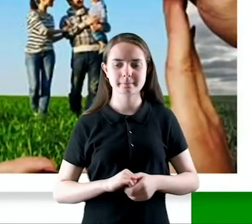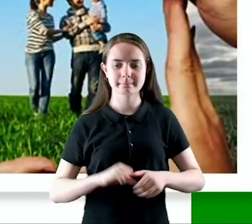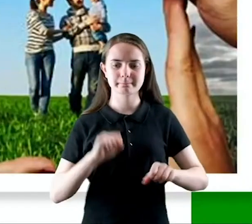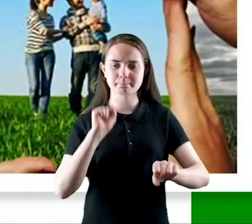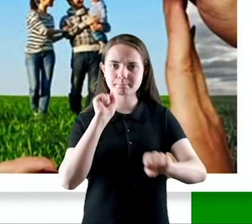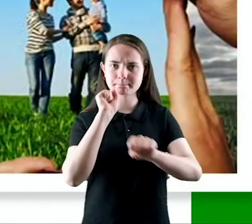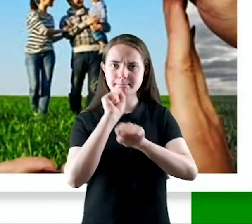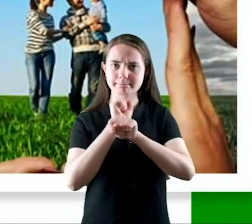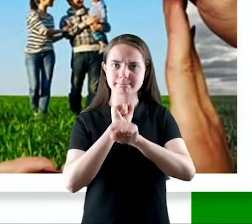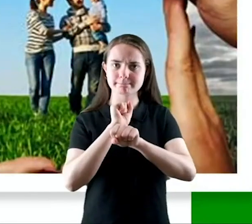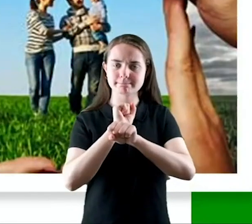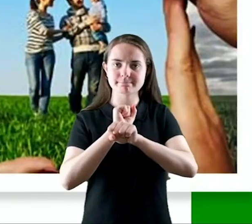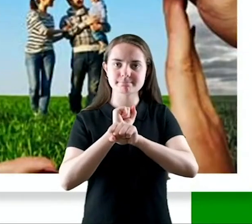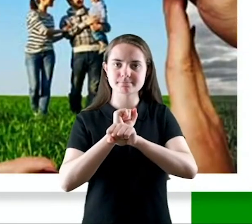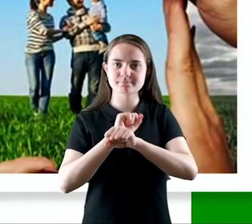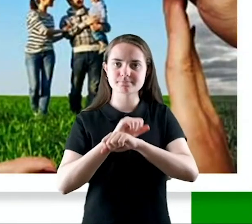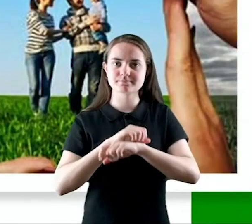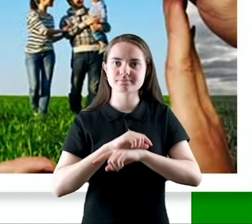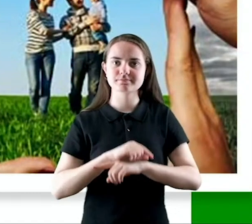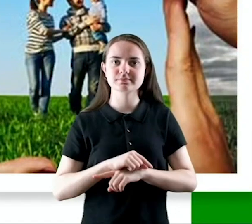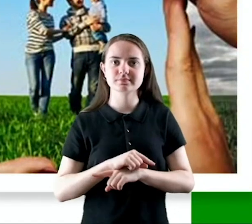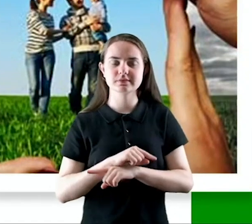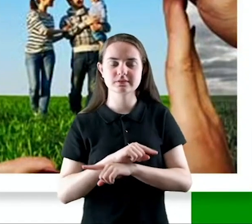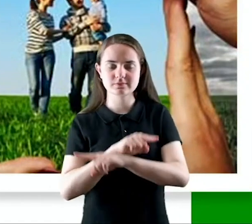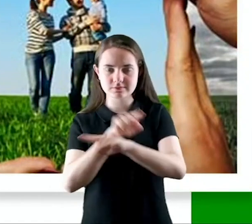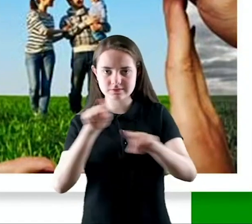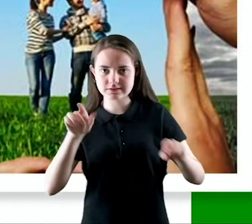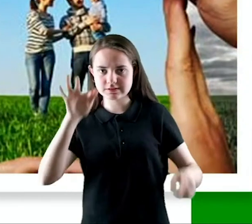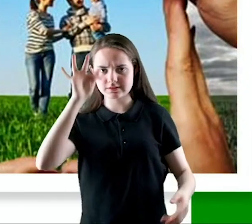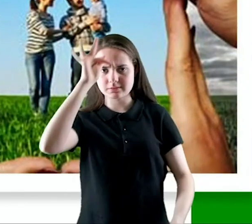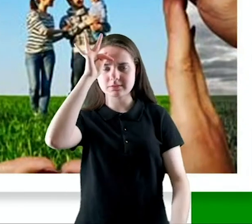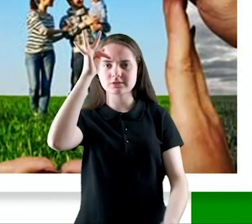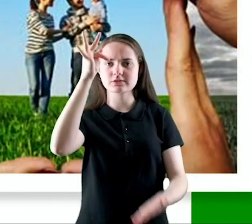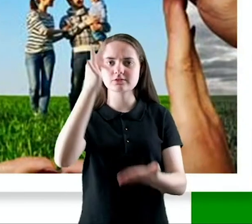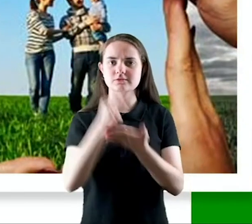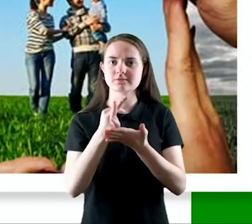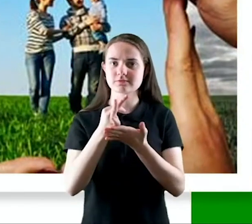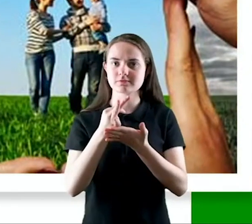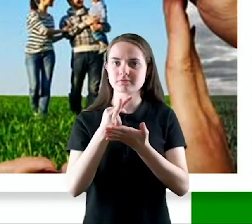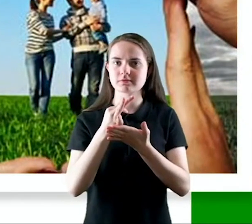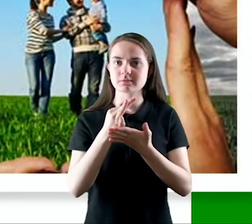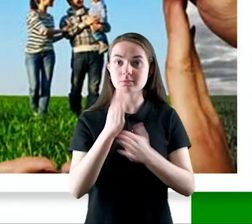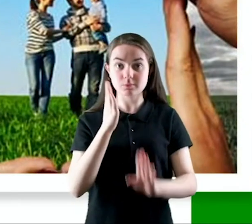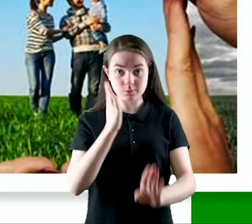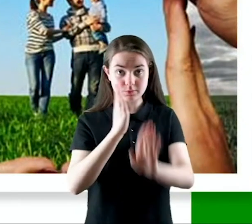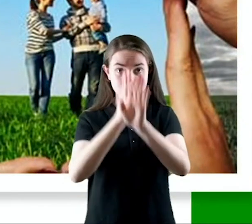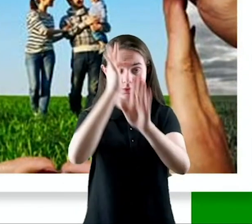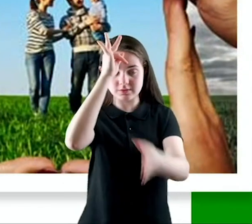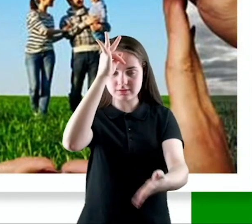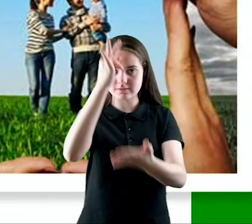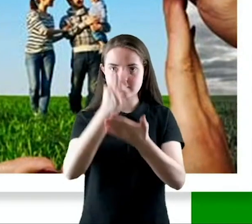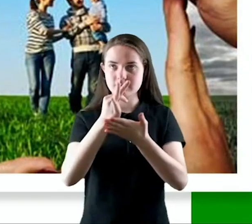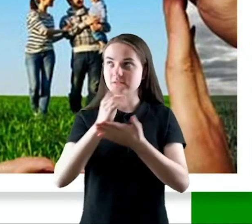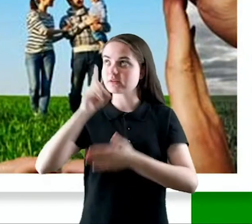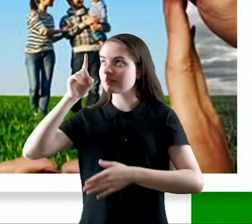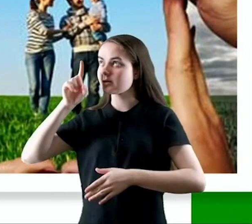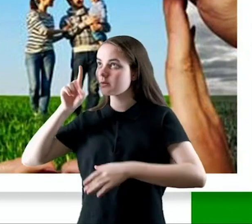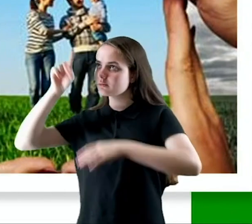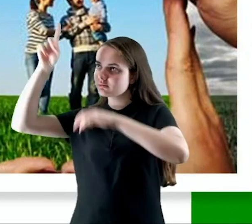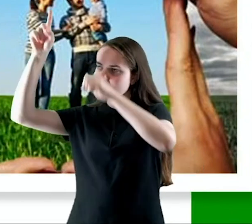para vocês que mediante a fé são protegidos pelo poder de Deus